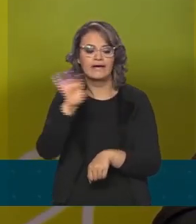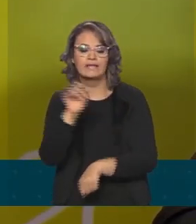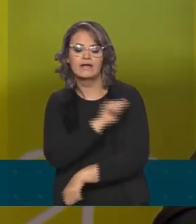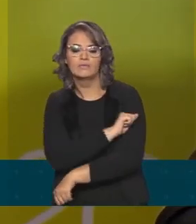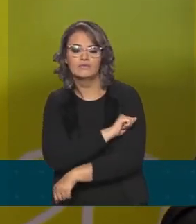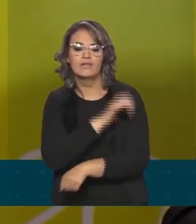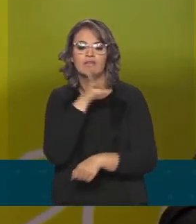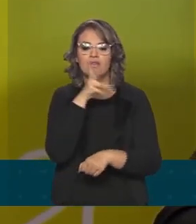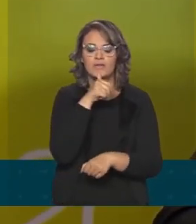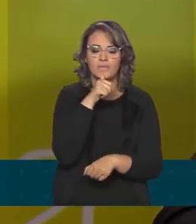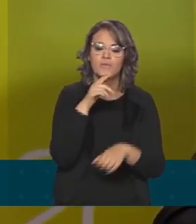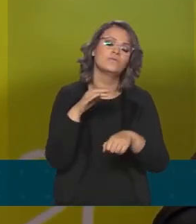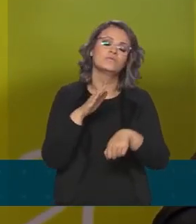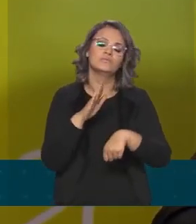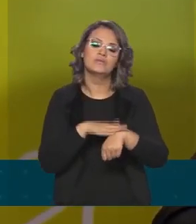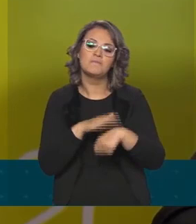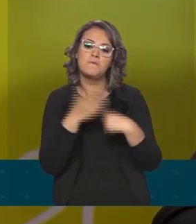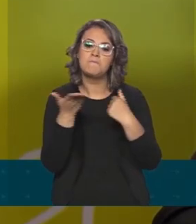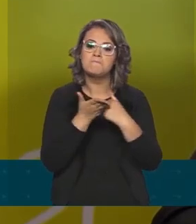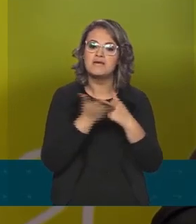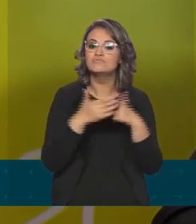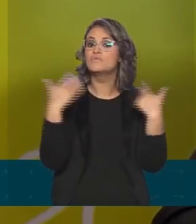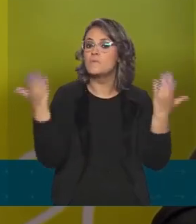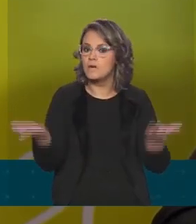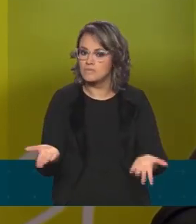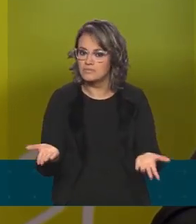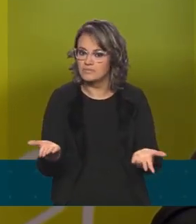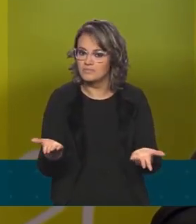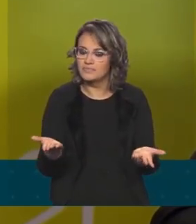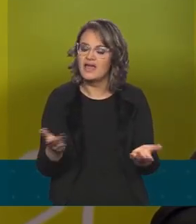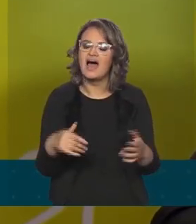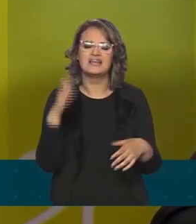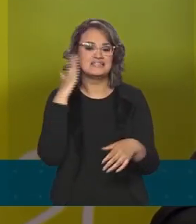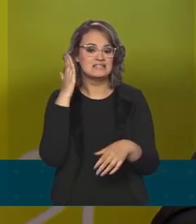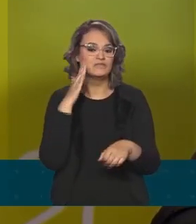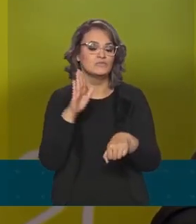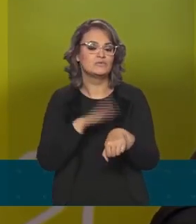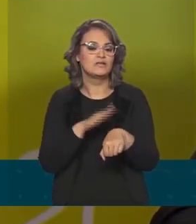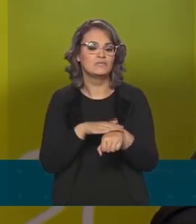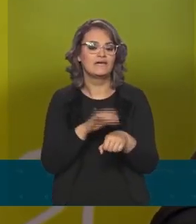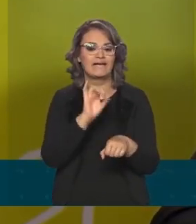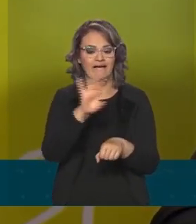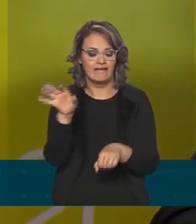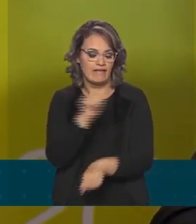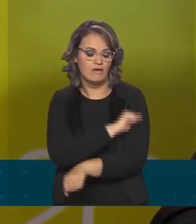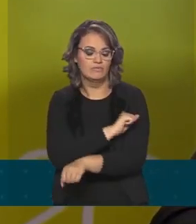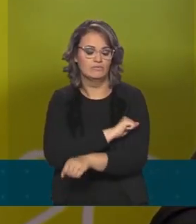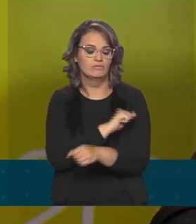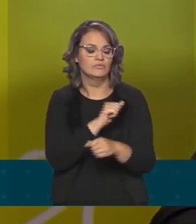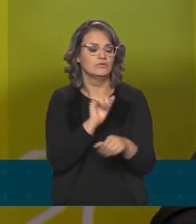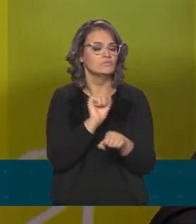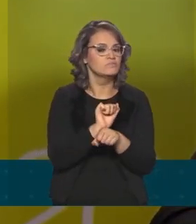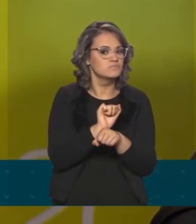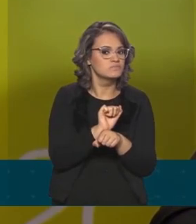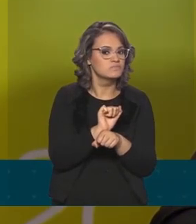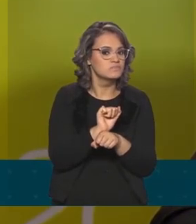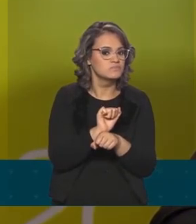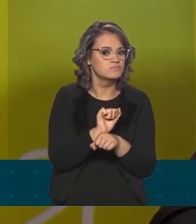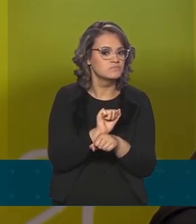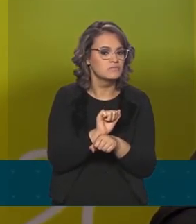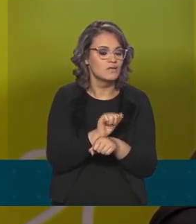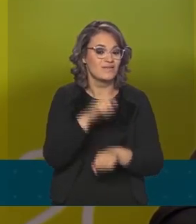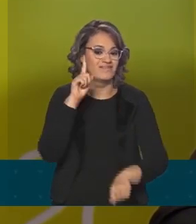Enem demoram para fazer suas provas. Nós sabemos o tempo de pausa de cada participante. Em tempo real,